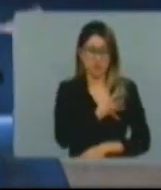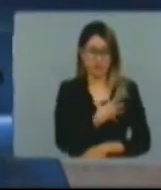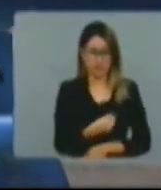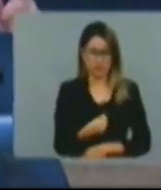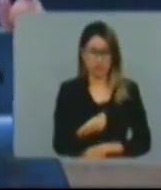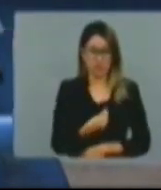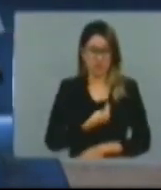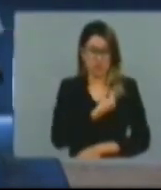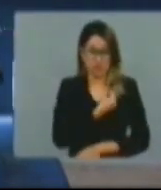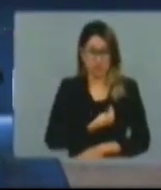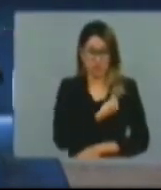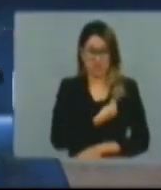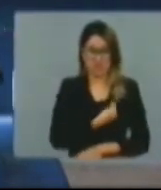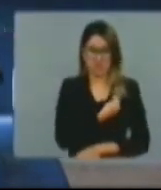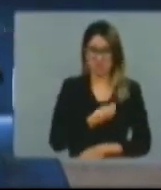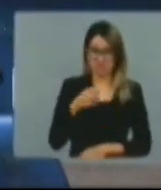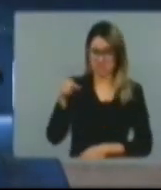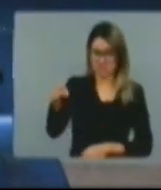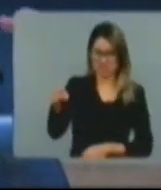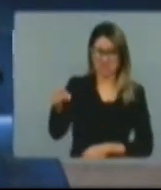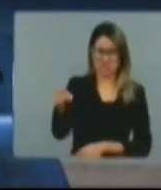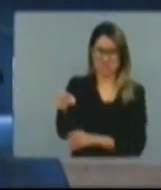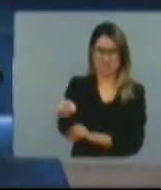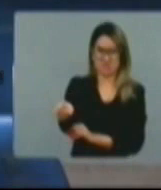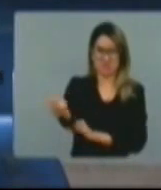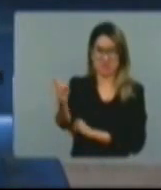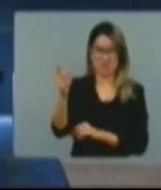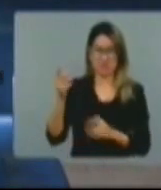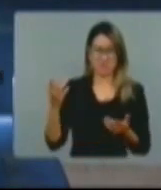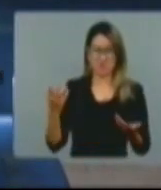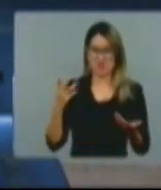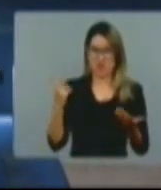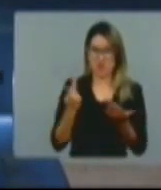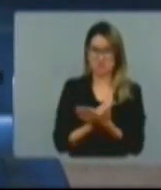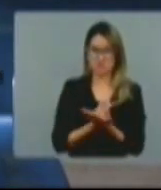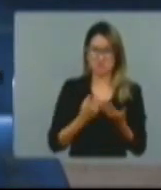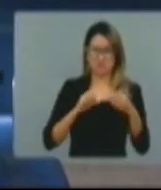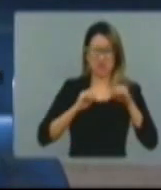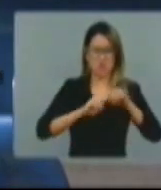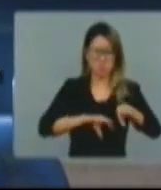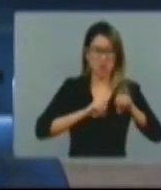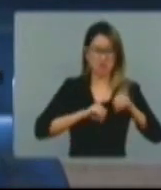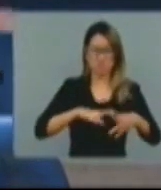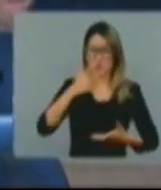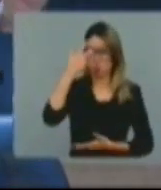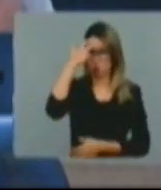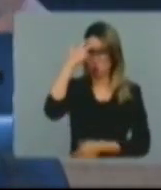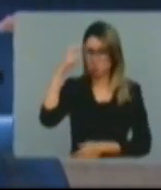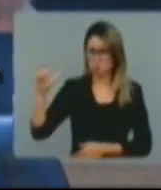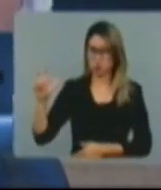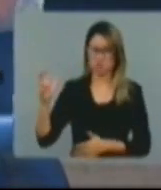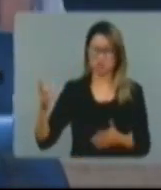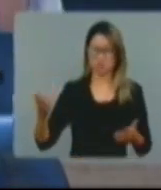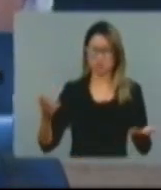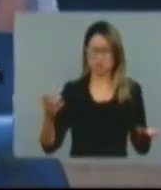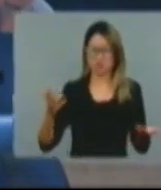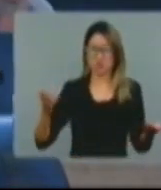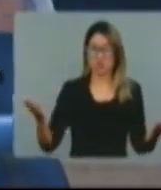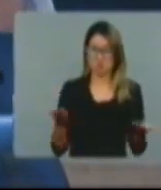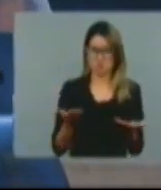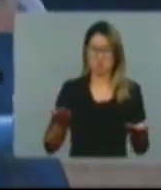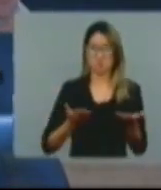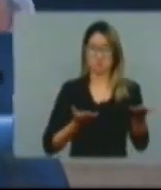nessa vulnerabilidade do que está a nossa educação, a nossa cultura, hoje eles seriam um